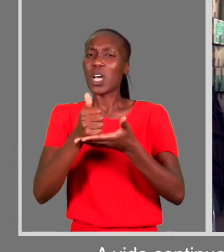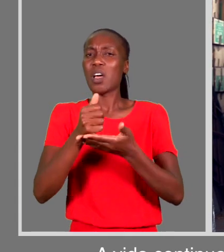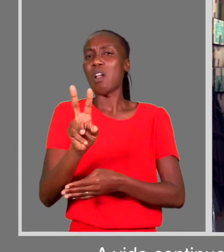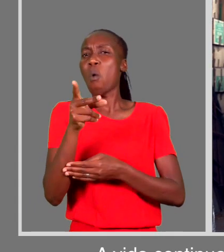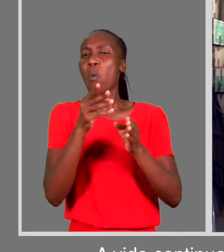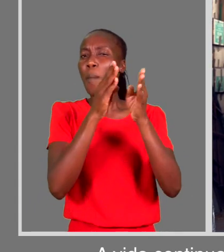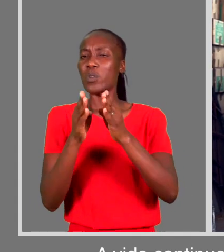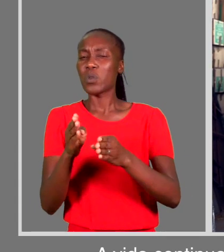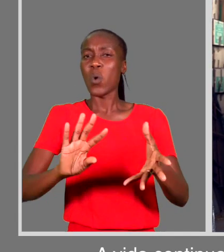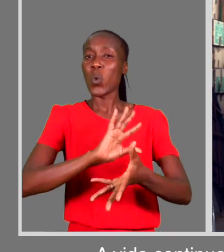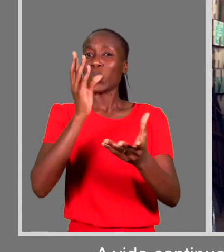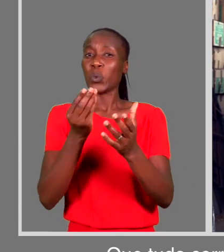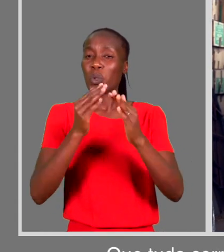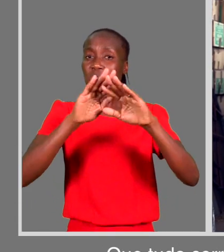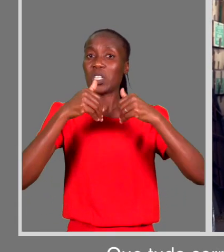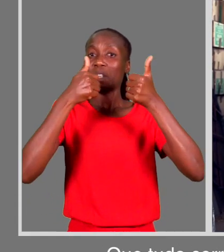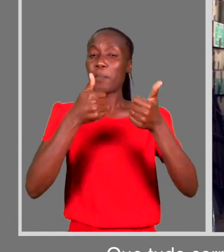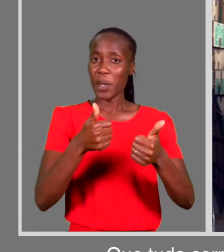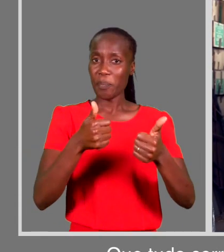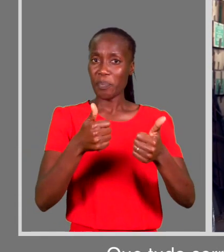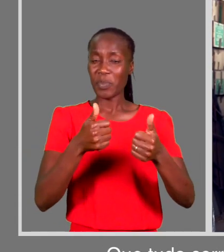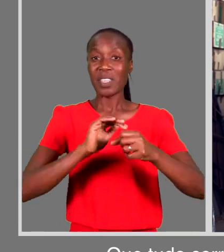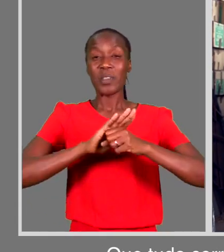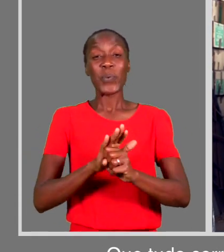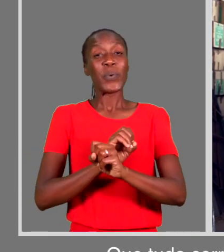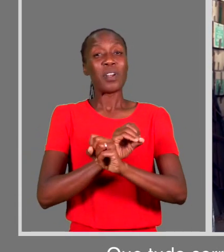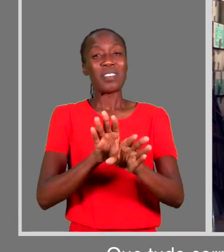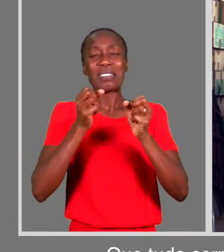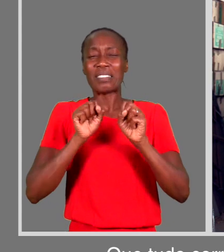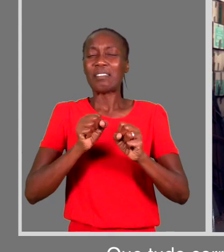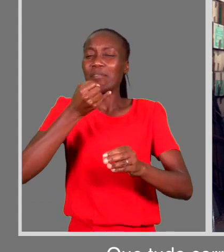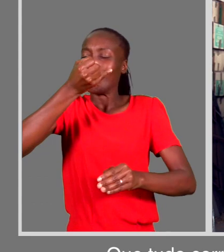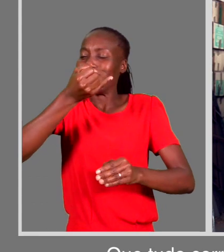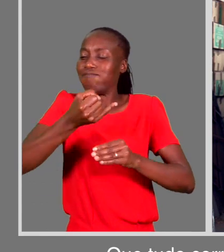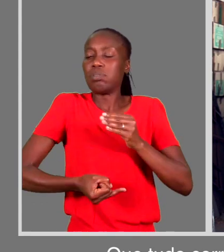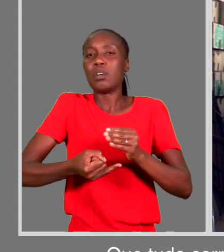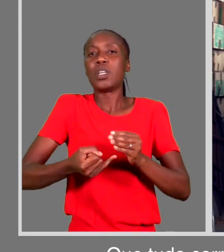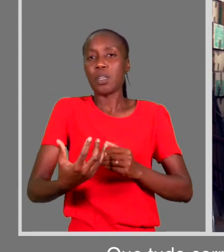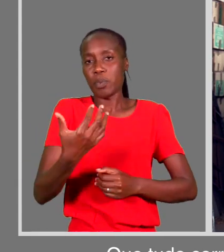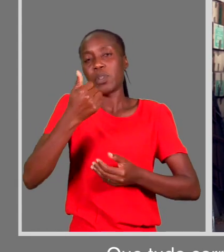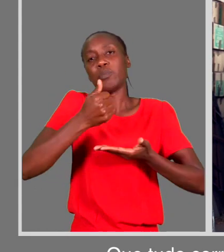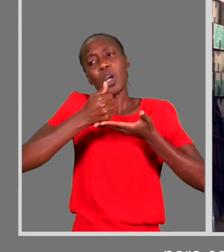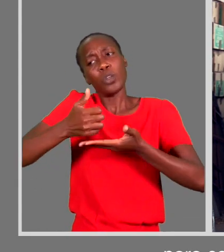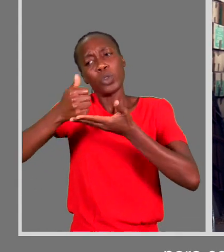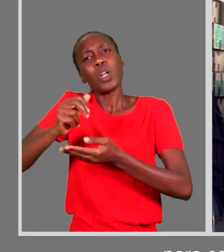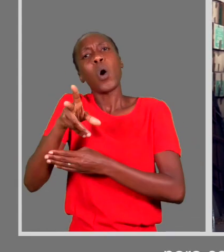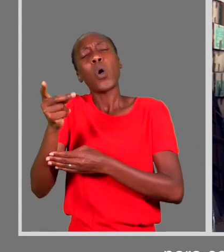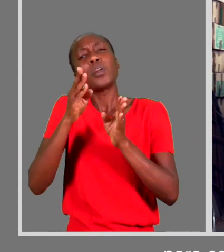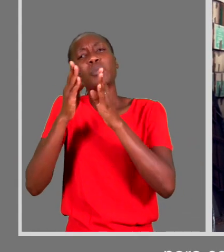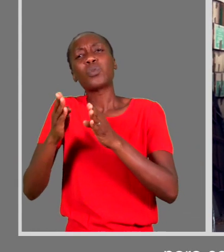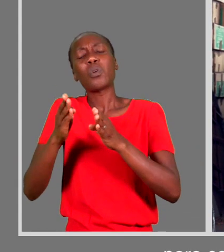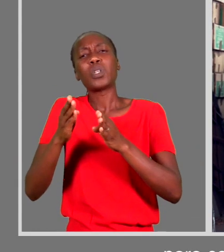ajudando outras pessoas. Que tudo que cora bem, essa pandemia, acabe para